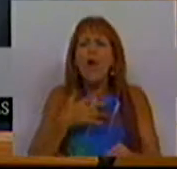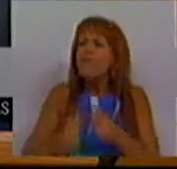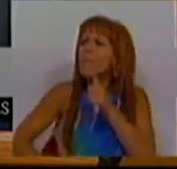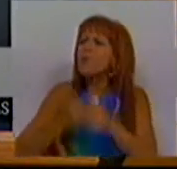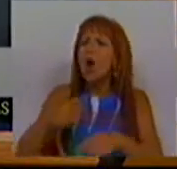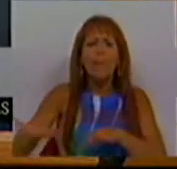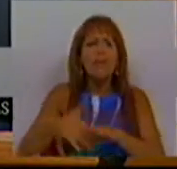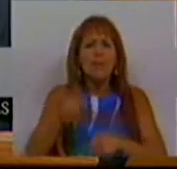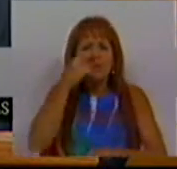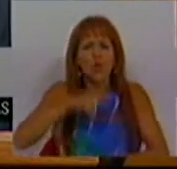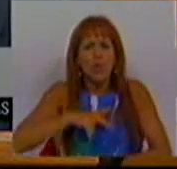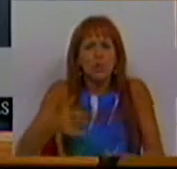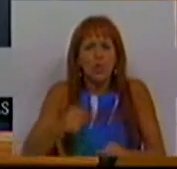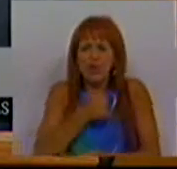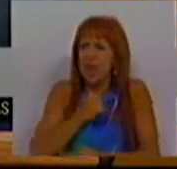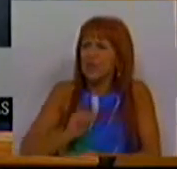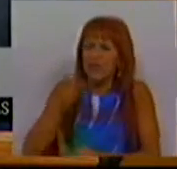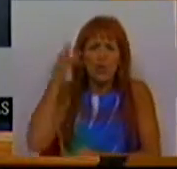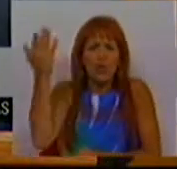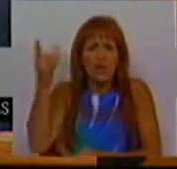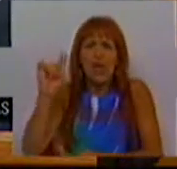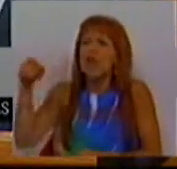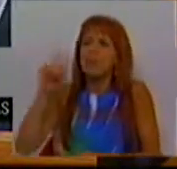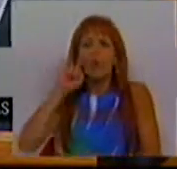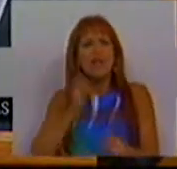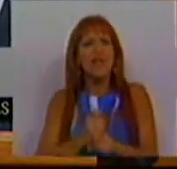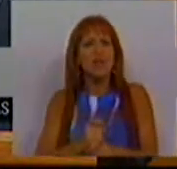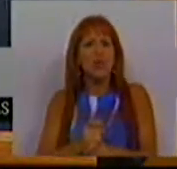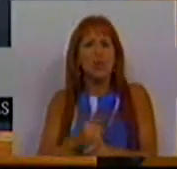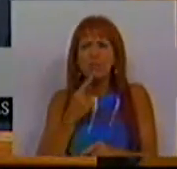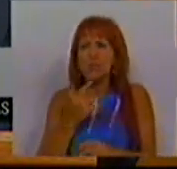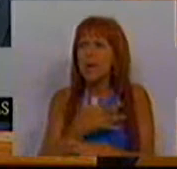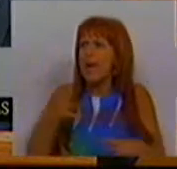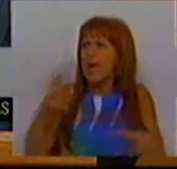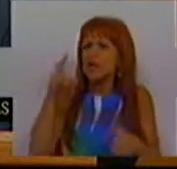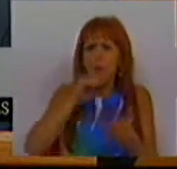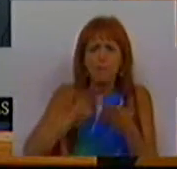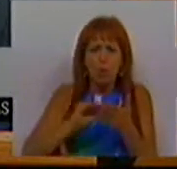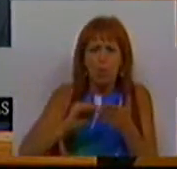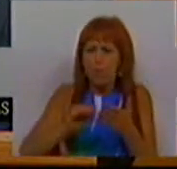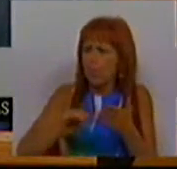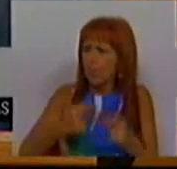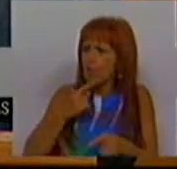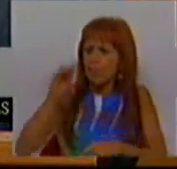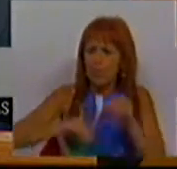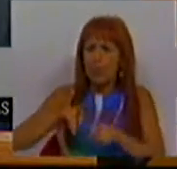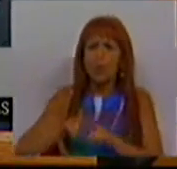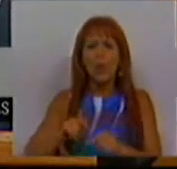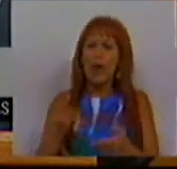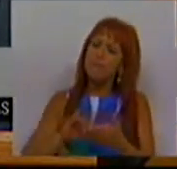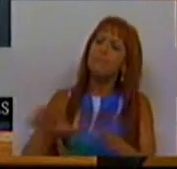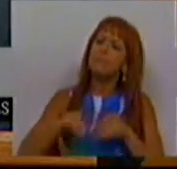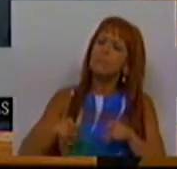melhorar a participação dos portugueses residentes no estrangeiro e depois exigir um número tão elevado de inscrições no recenseamento eleitoral para